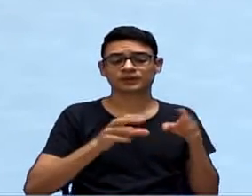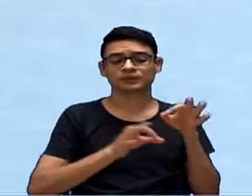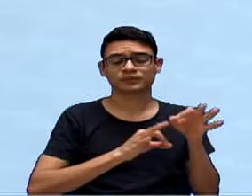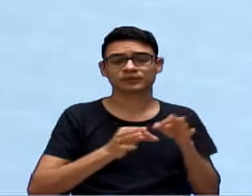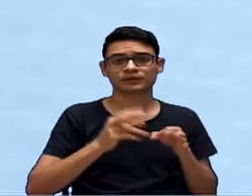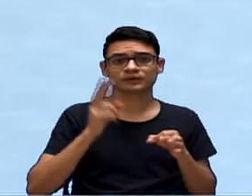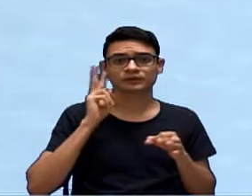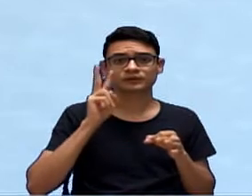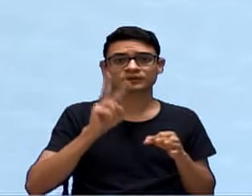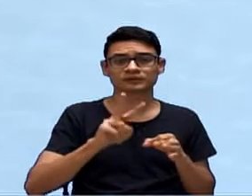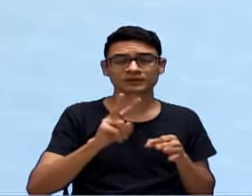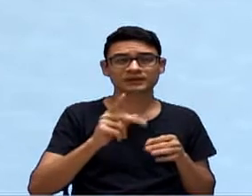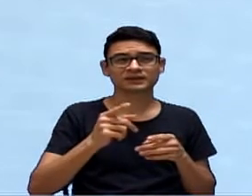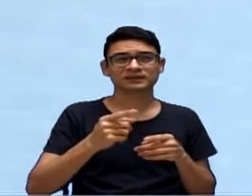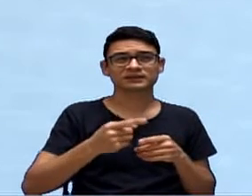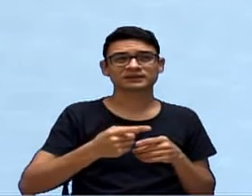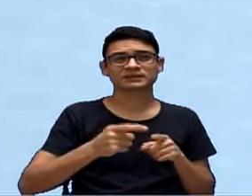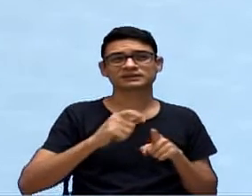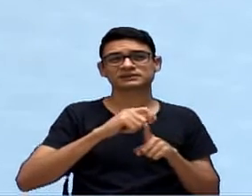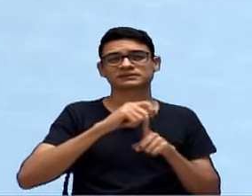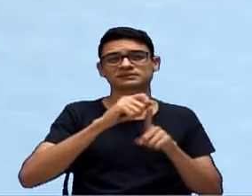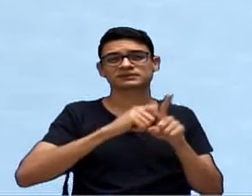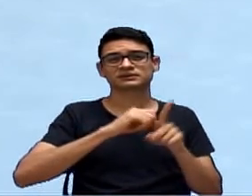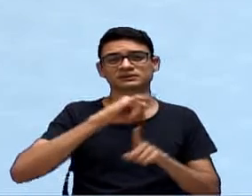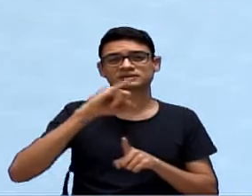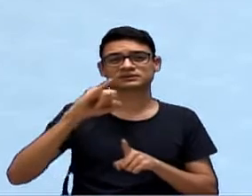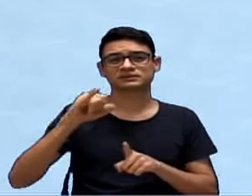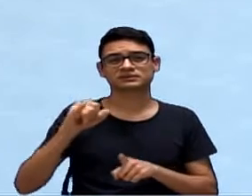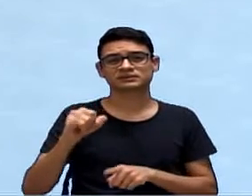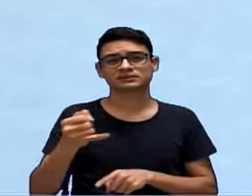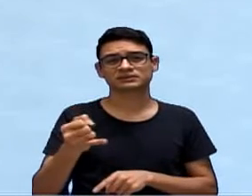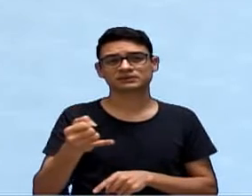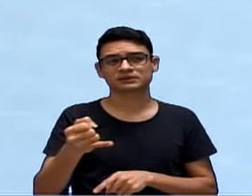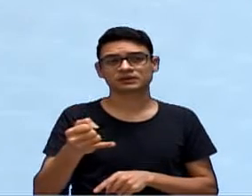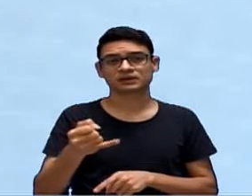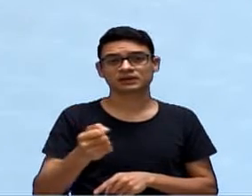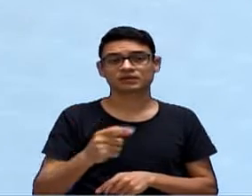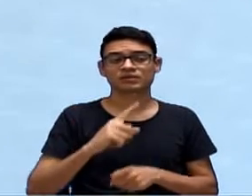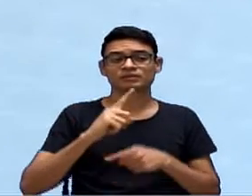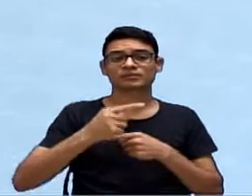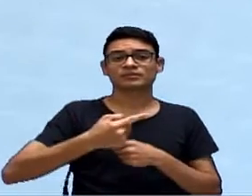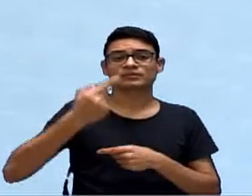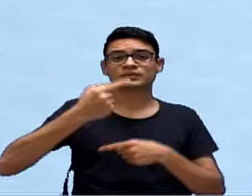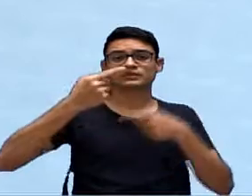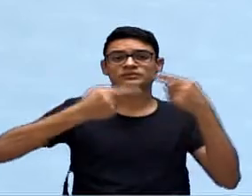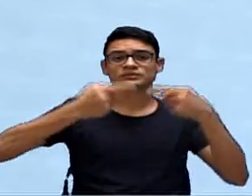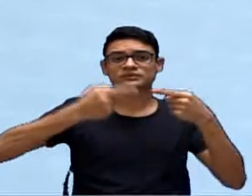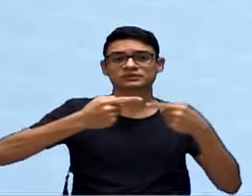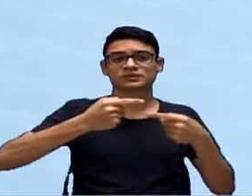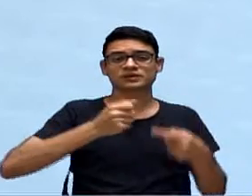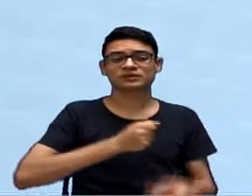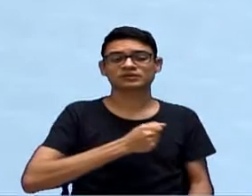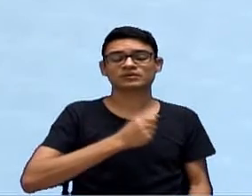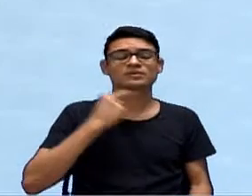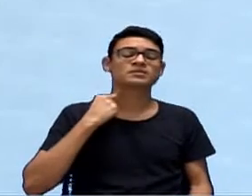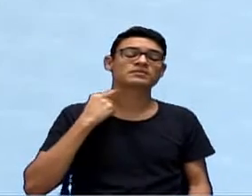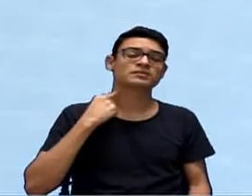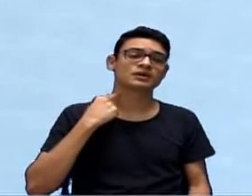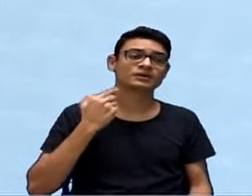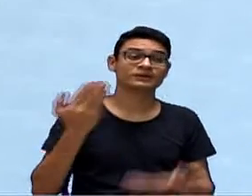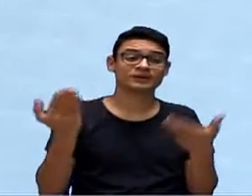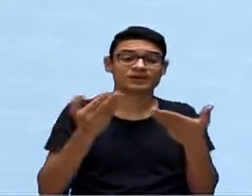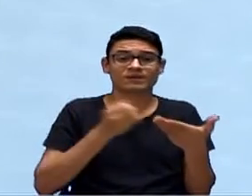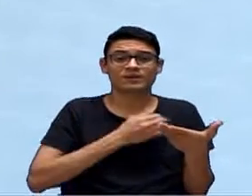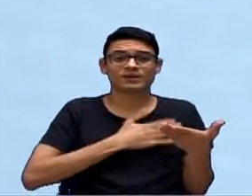primeira discussão em maio, e agora, em agosto, ele vai ser retirado por uma sessão, quando esta casa, que é legítima para